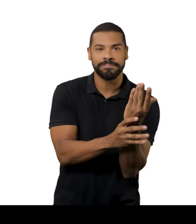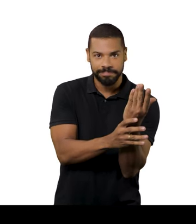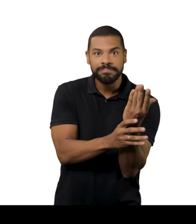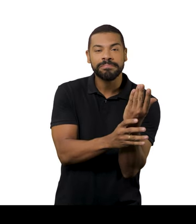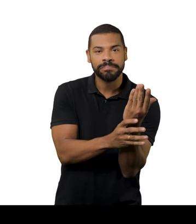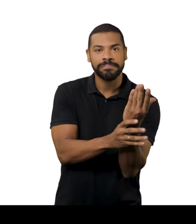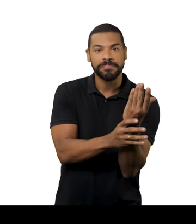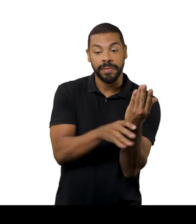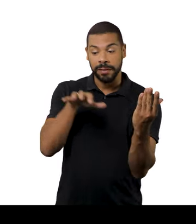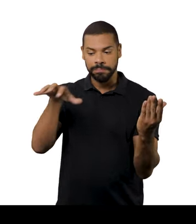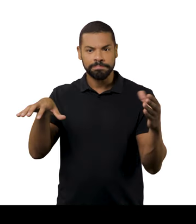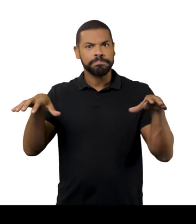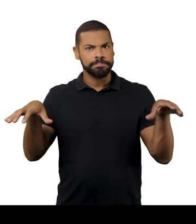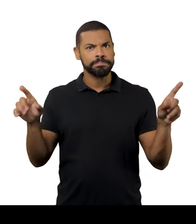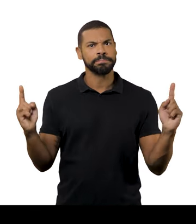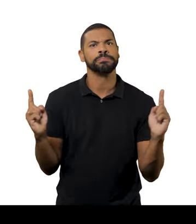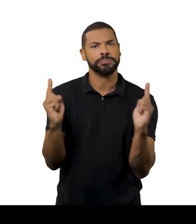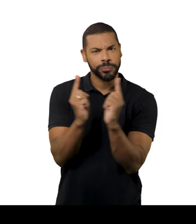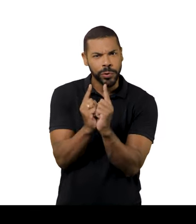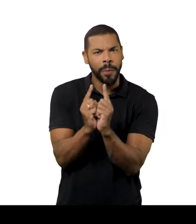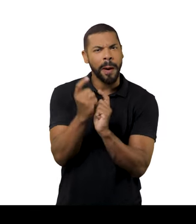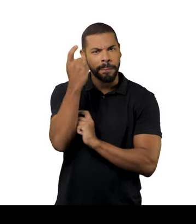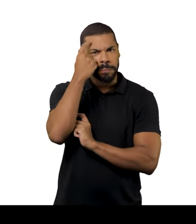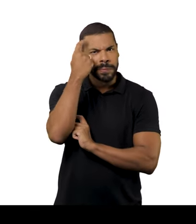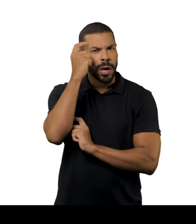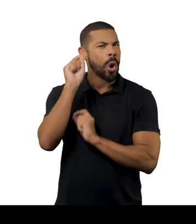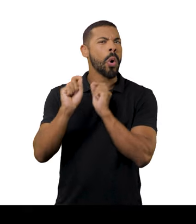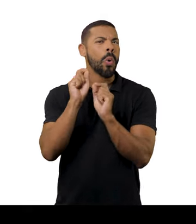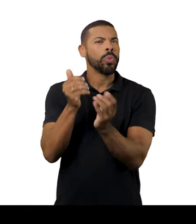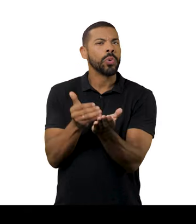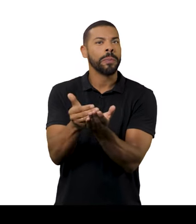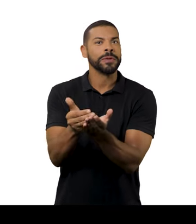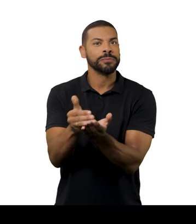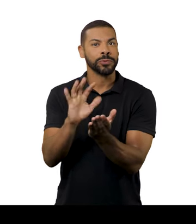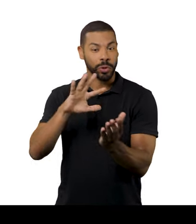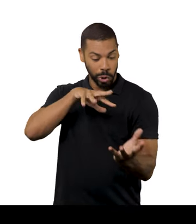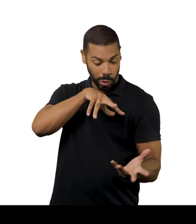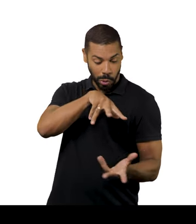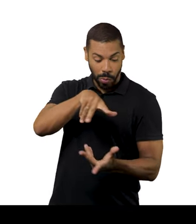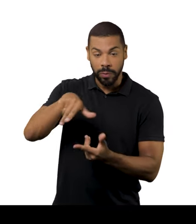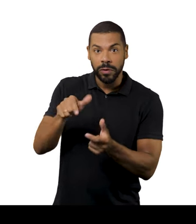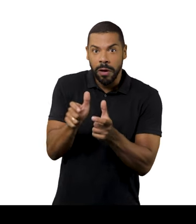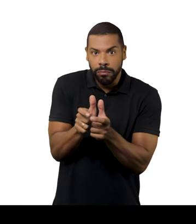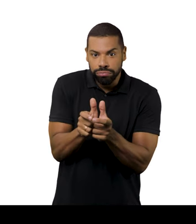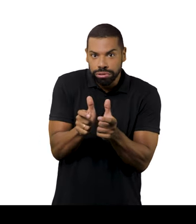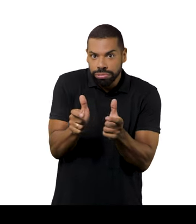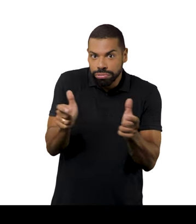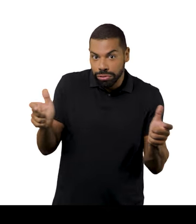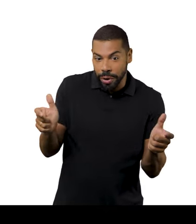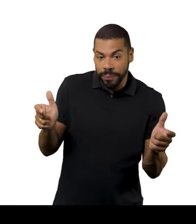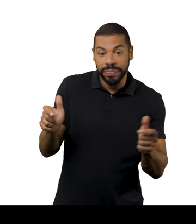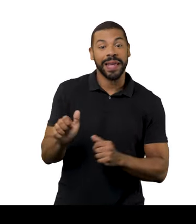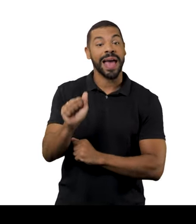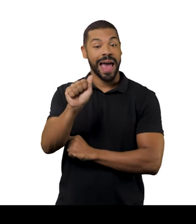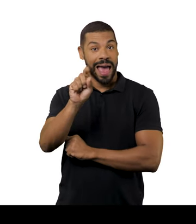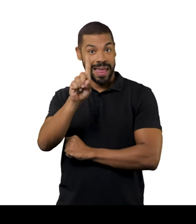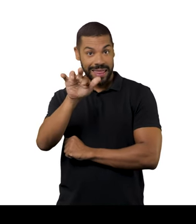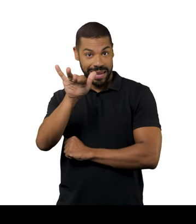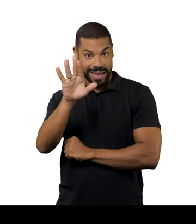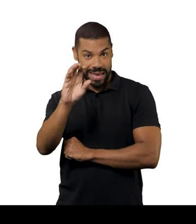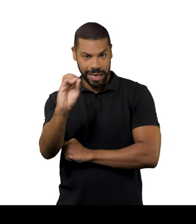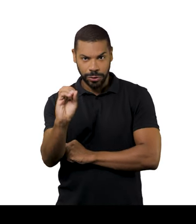feita entre eles. Então a gente viu isso, essa tendência no mundo só cresceu. E aí o